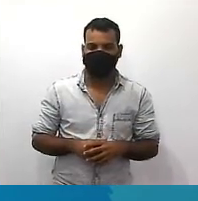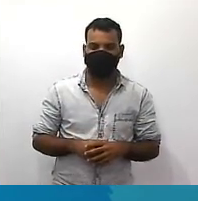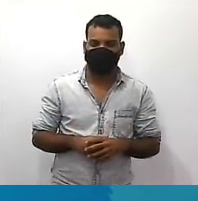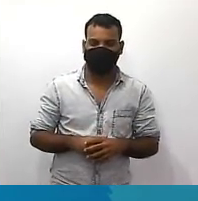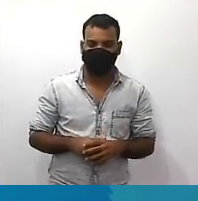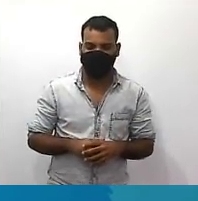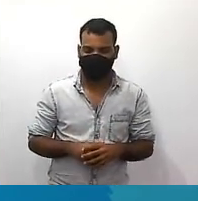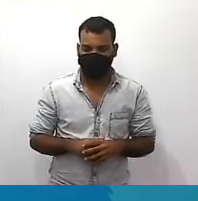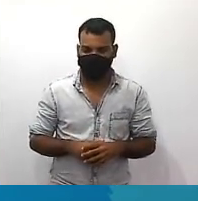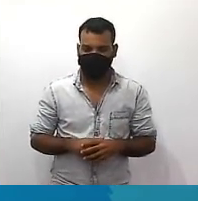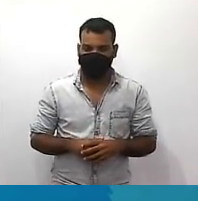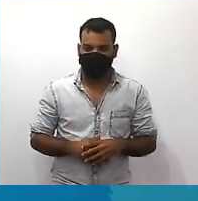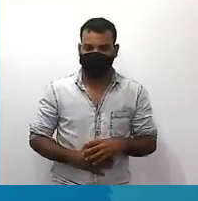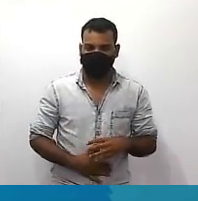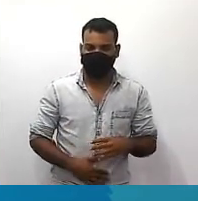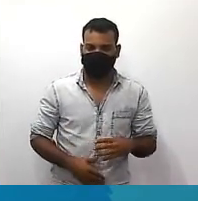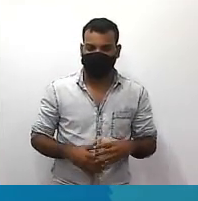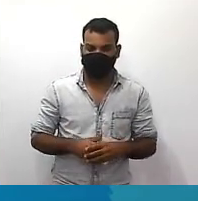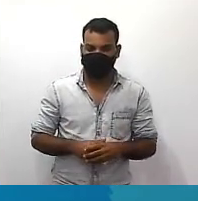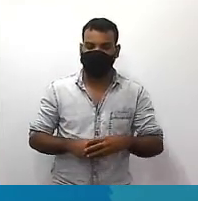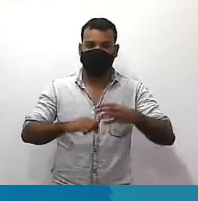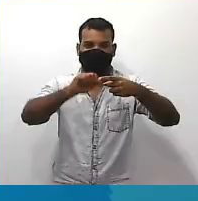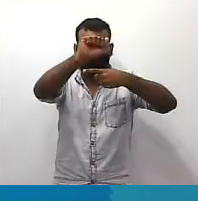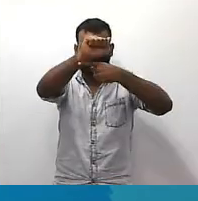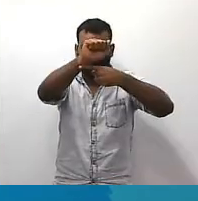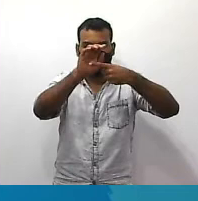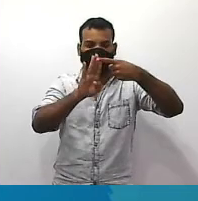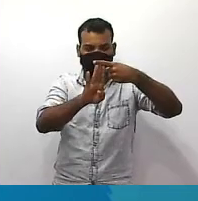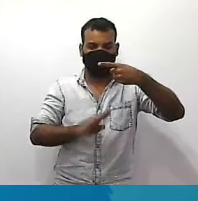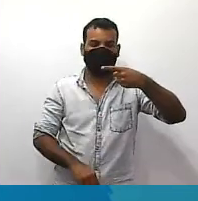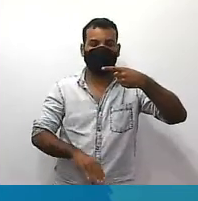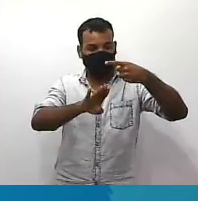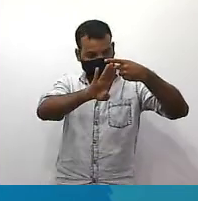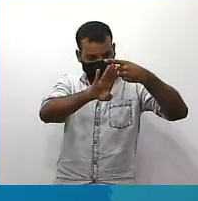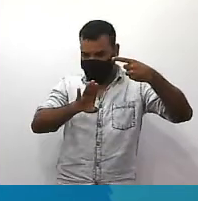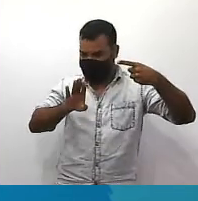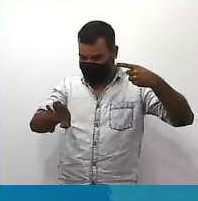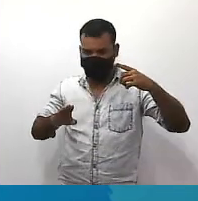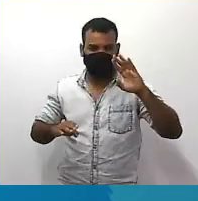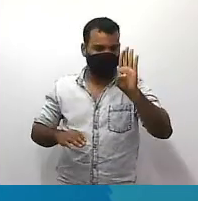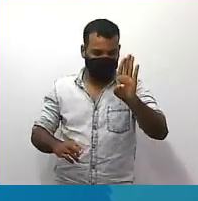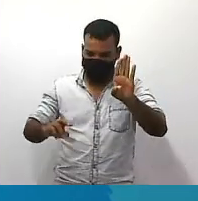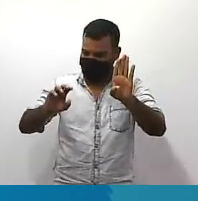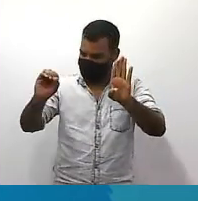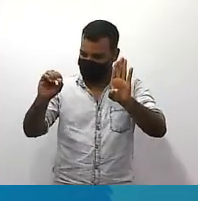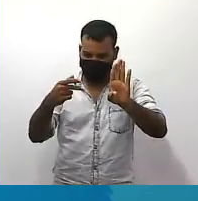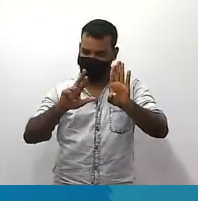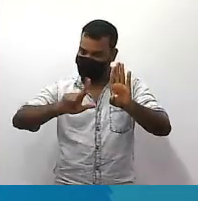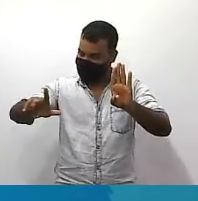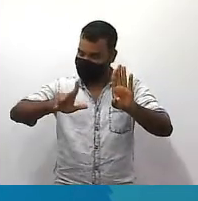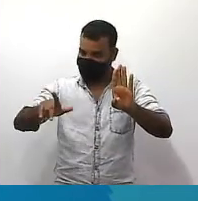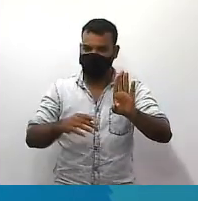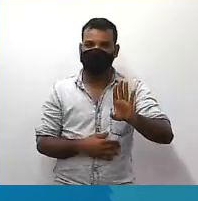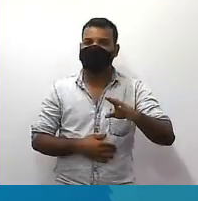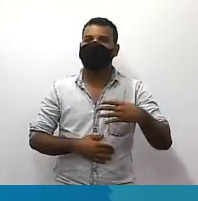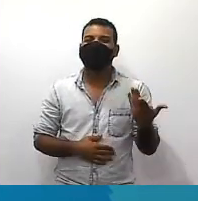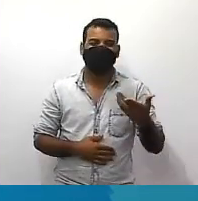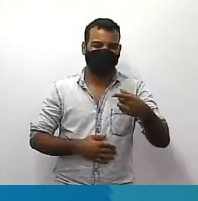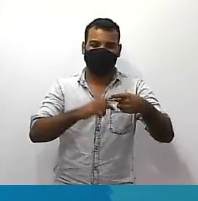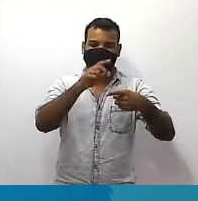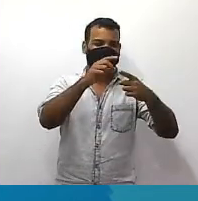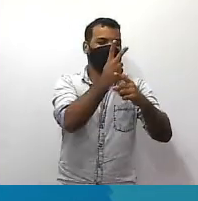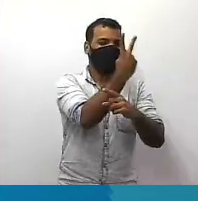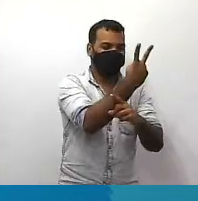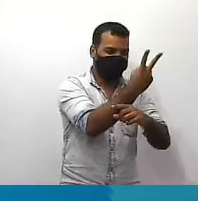quando a gente fala aqui a sobre b b b é diferente de zero eu não existe dois dividido por zero